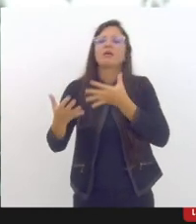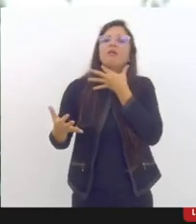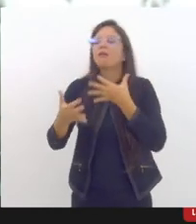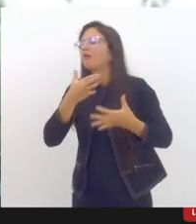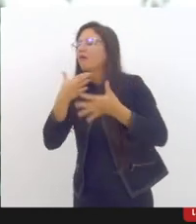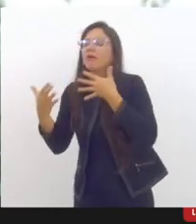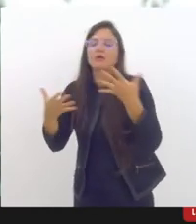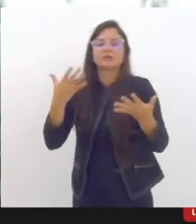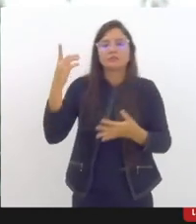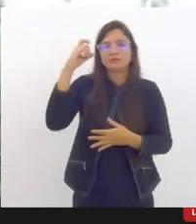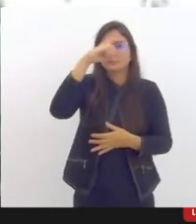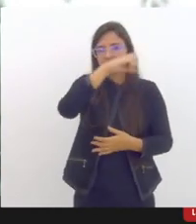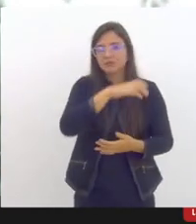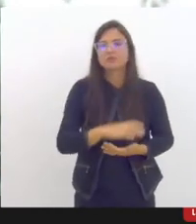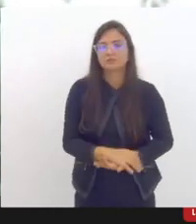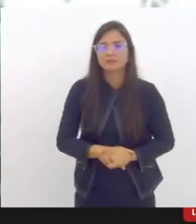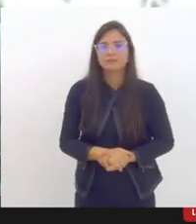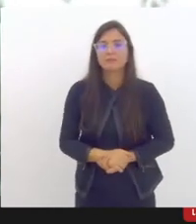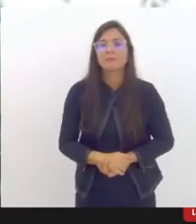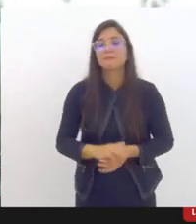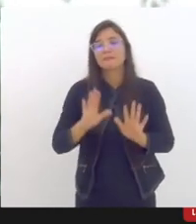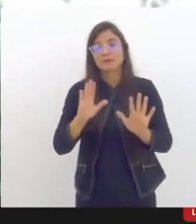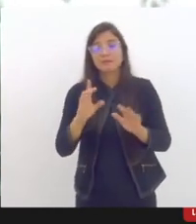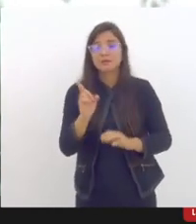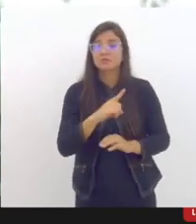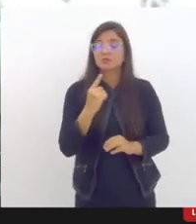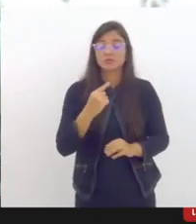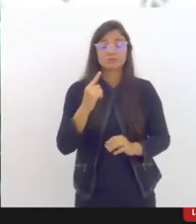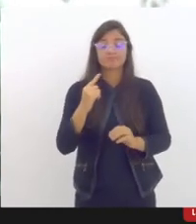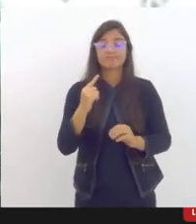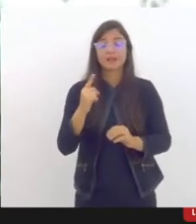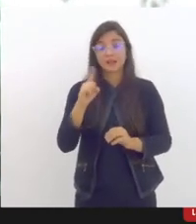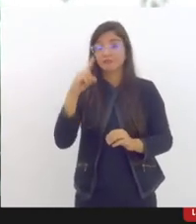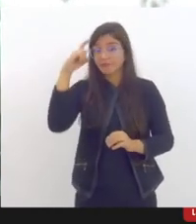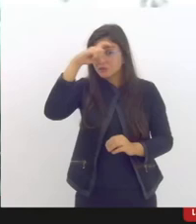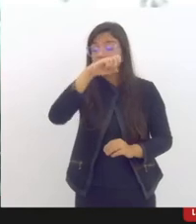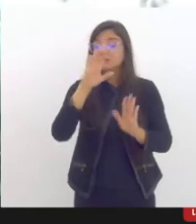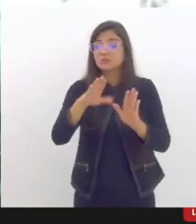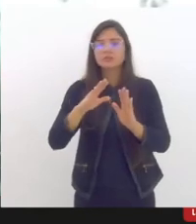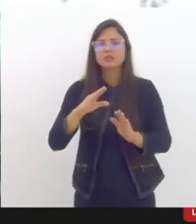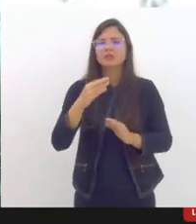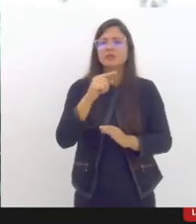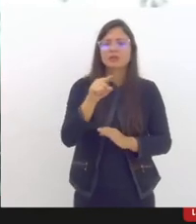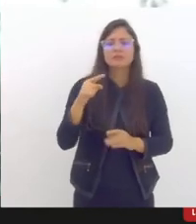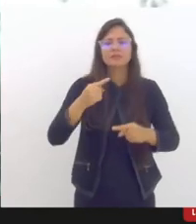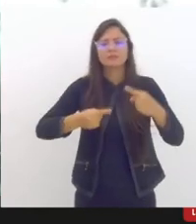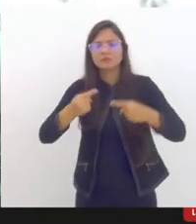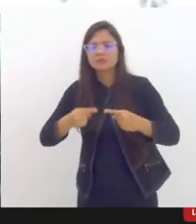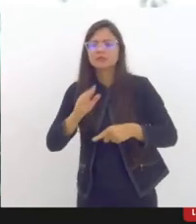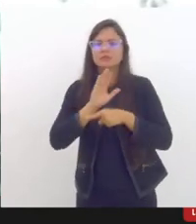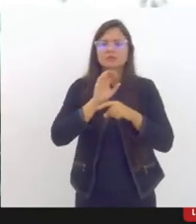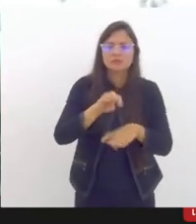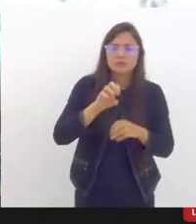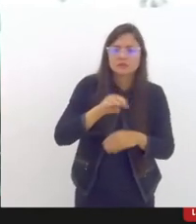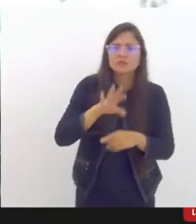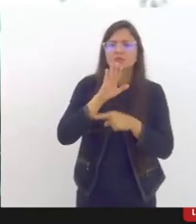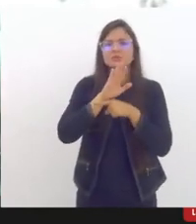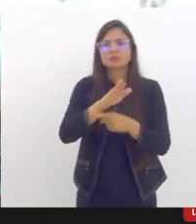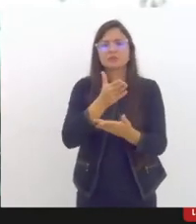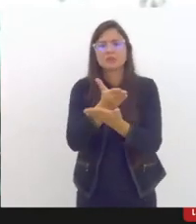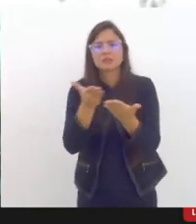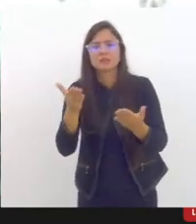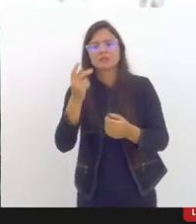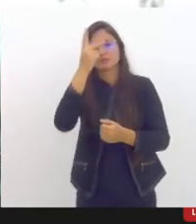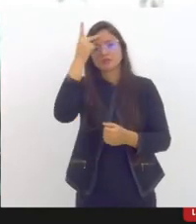desafio lidar com as inflexões e precarizações da política de educação e das trabalhadoras e trabalhadores inseridos nessa